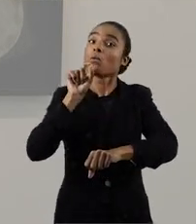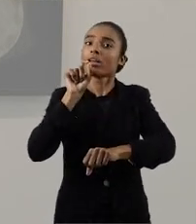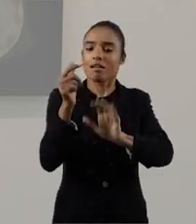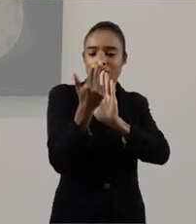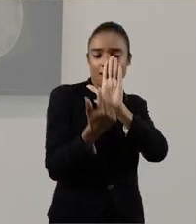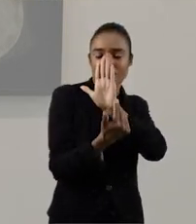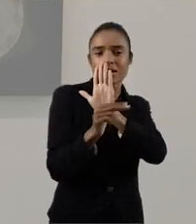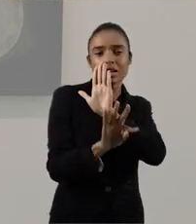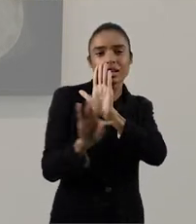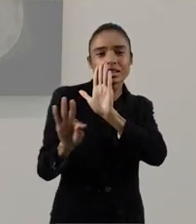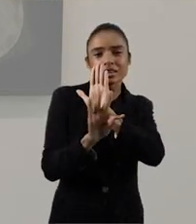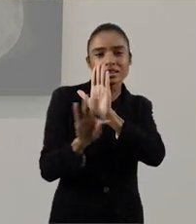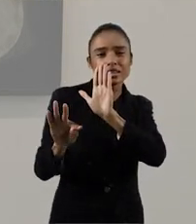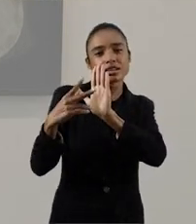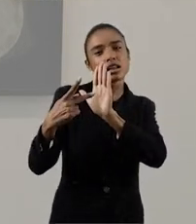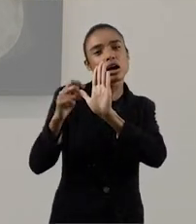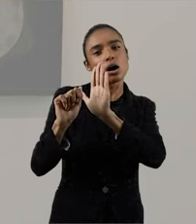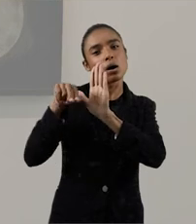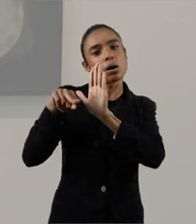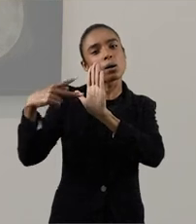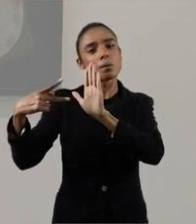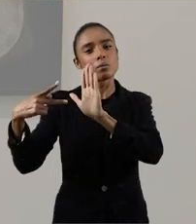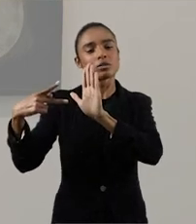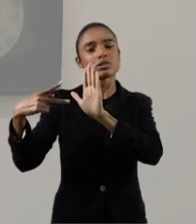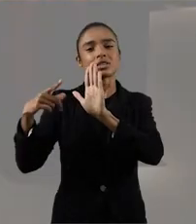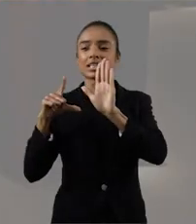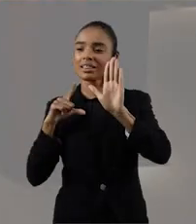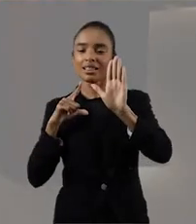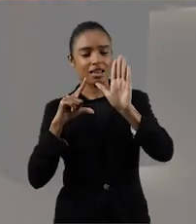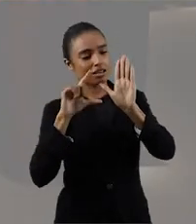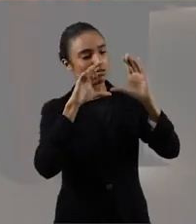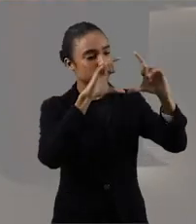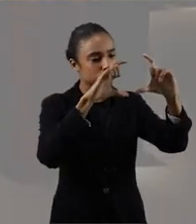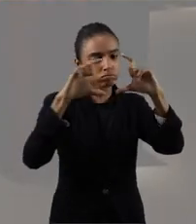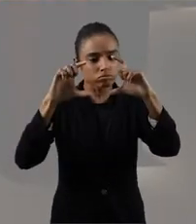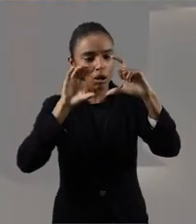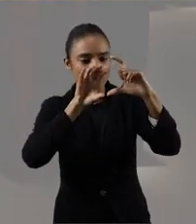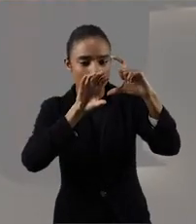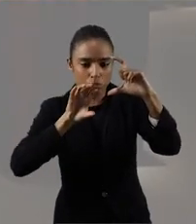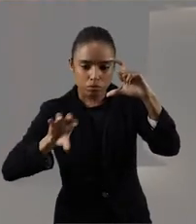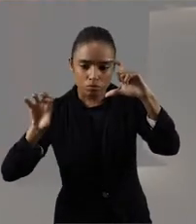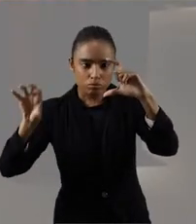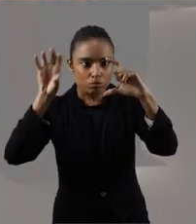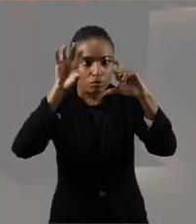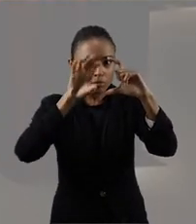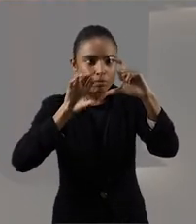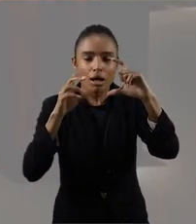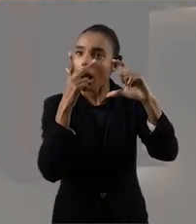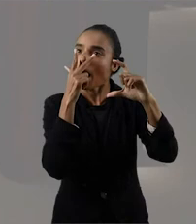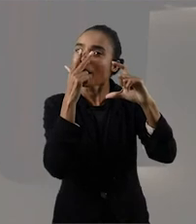com pó de pemba, criando círculos que propõem aí uma operação de cura e de uma certa